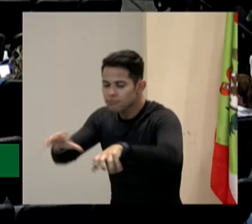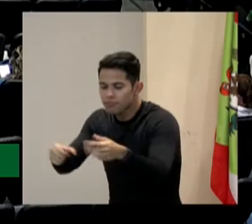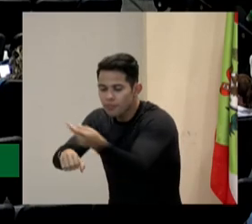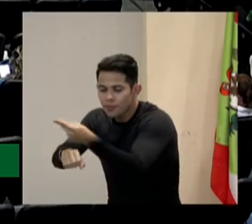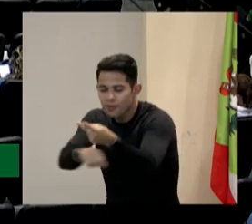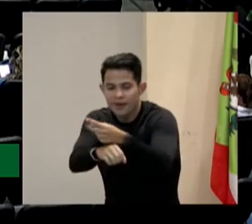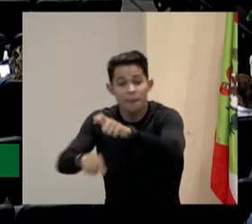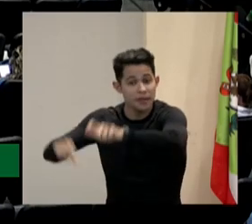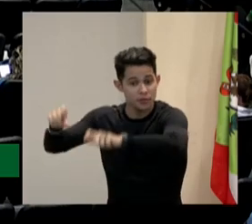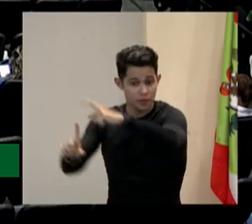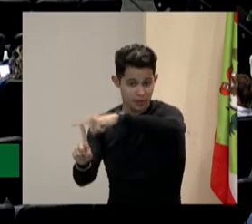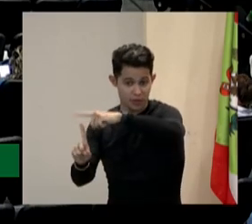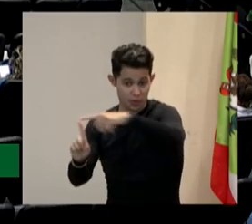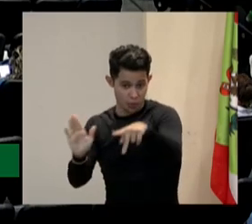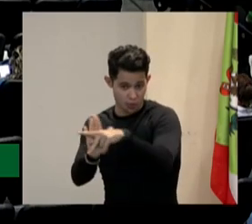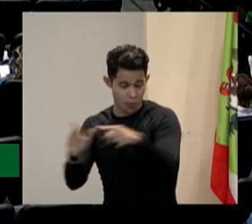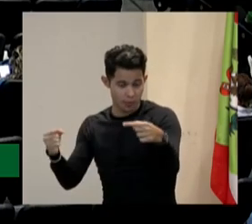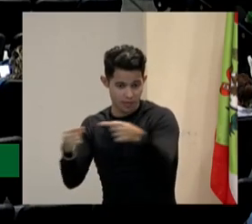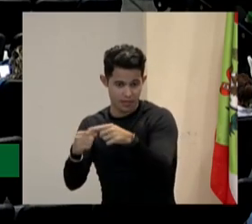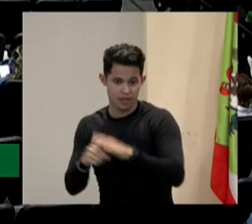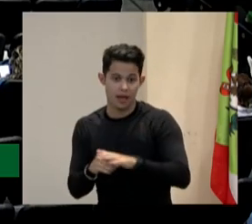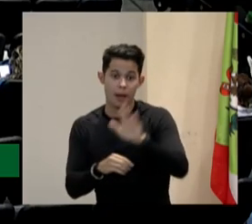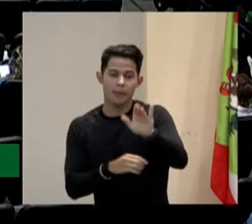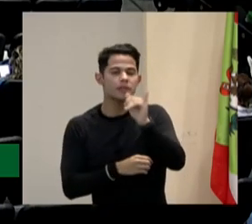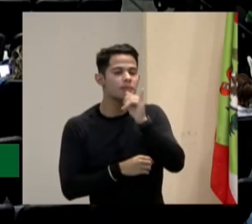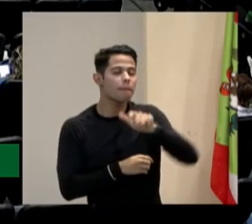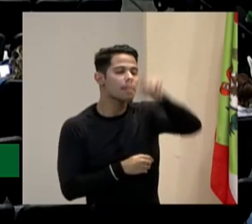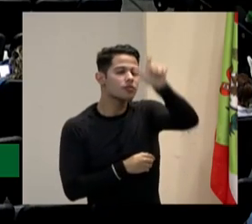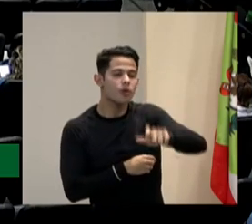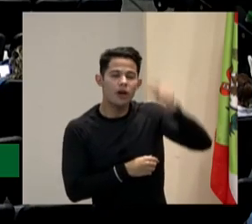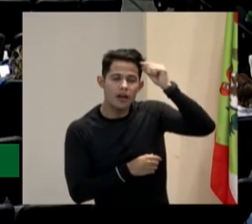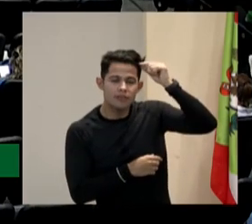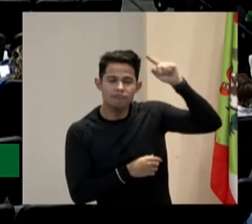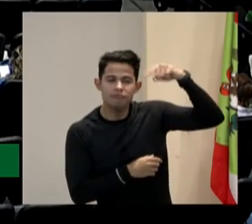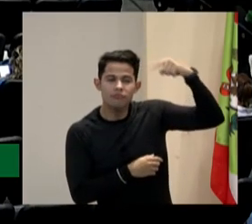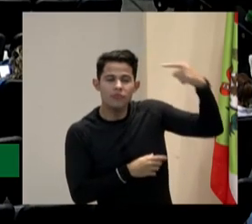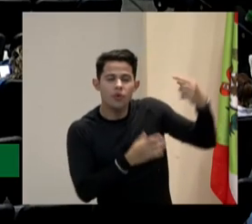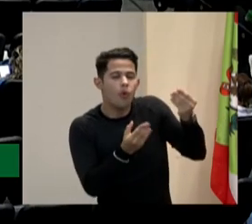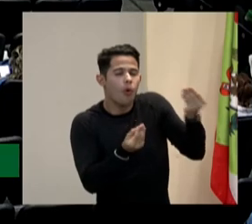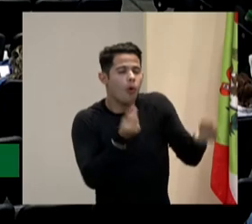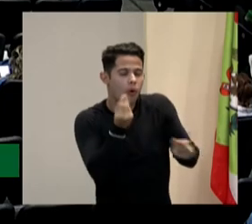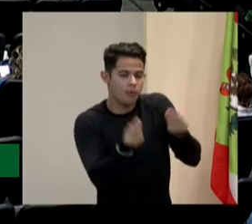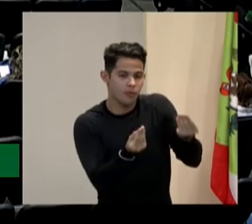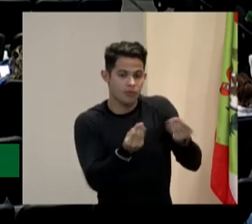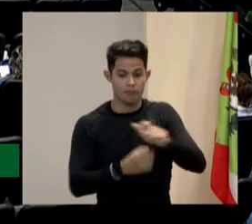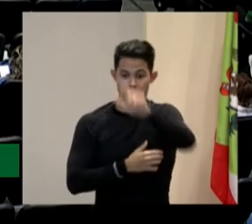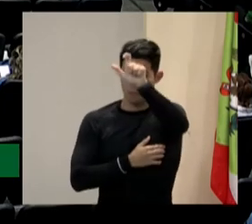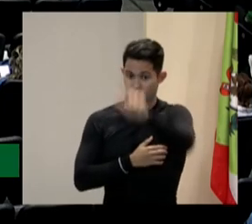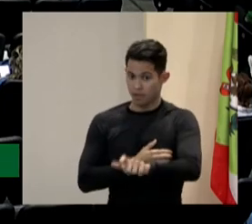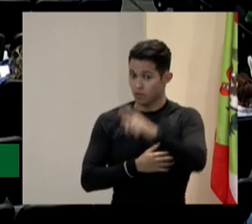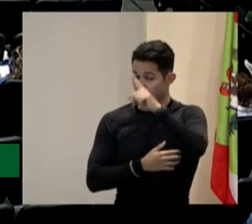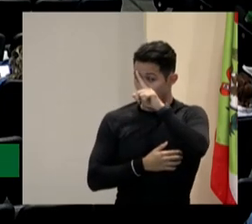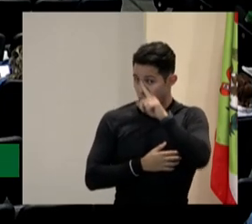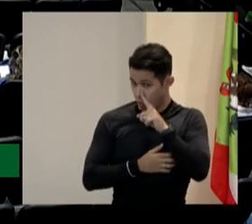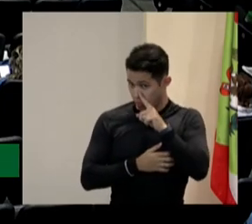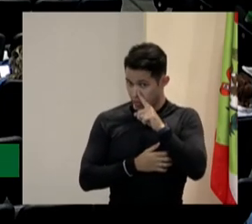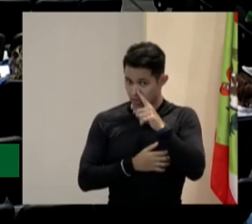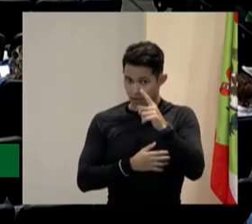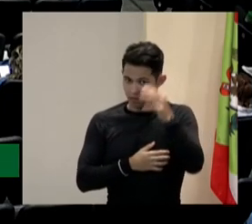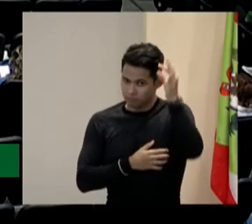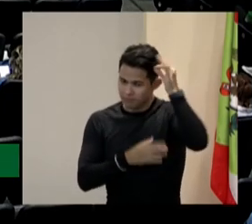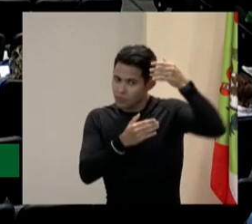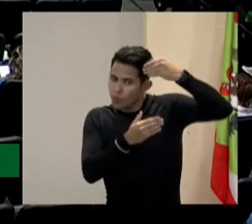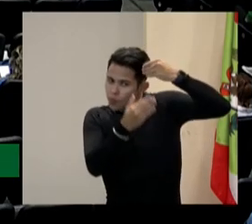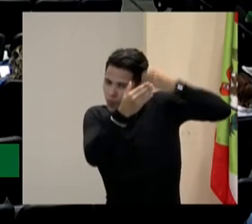crespo. A pessoa loira do cabelo liso não vai saber fazer um shampoo para a pessoa do